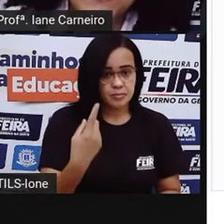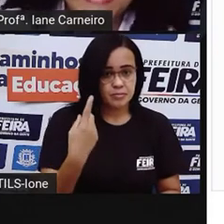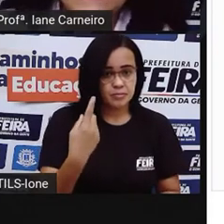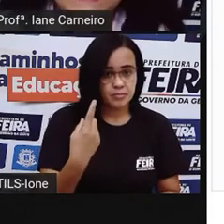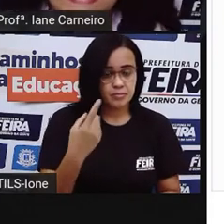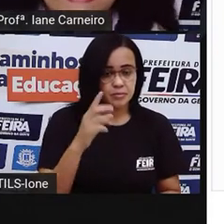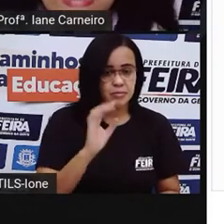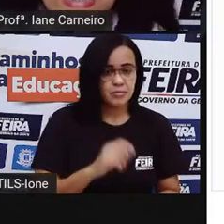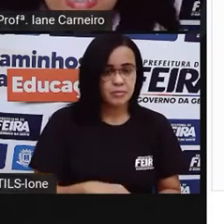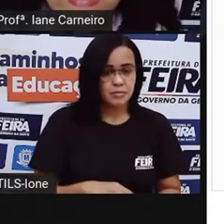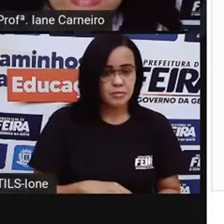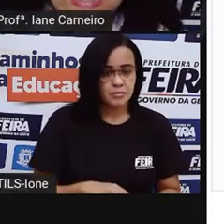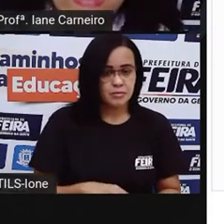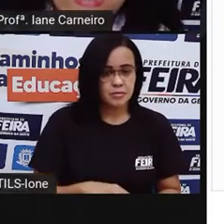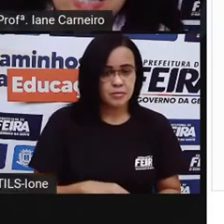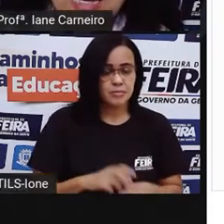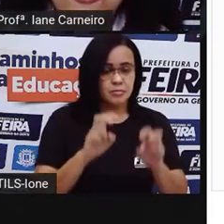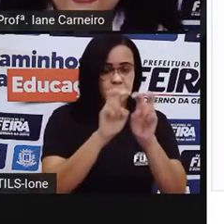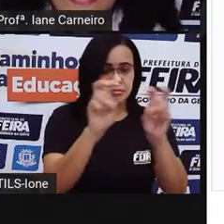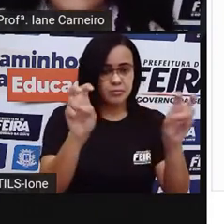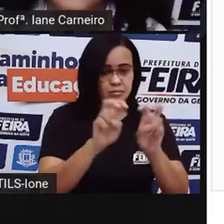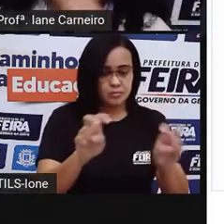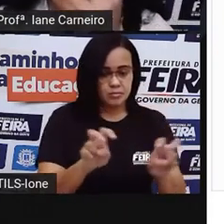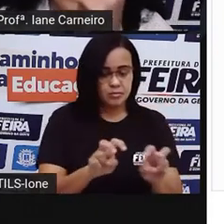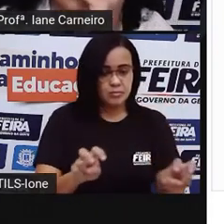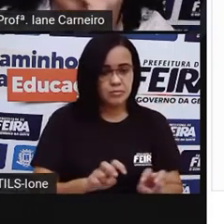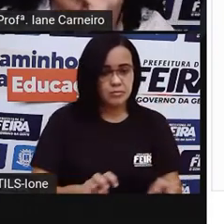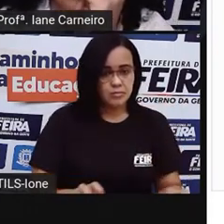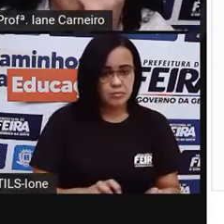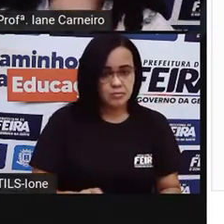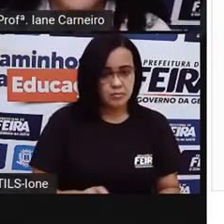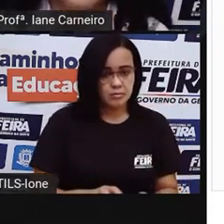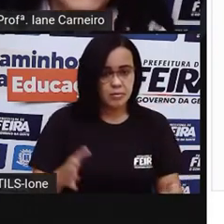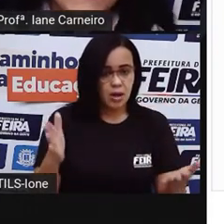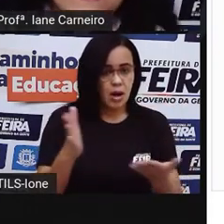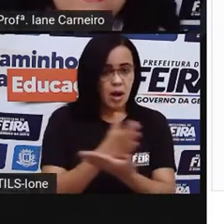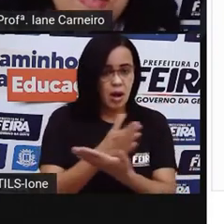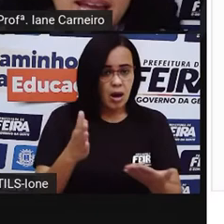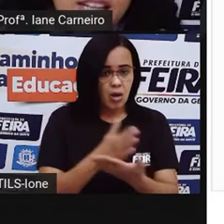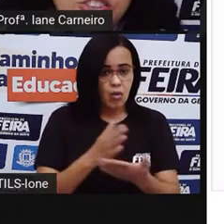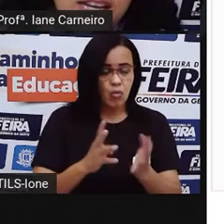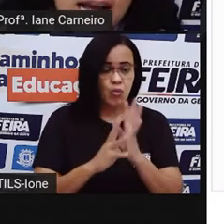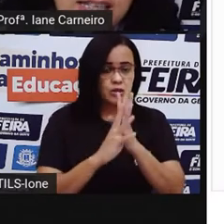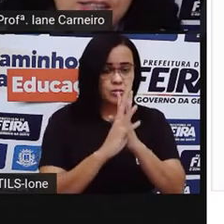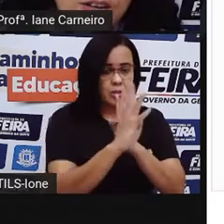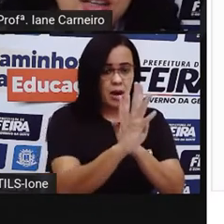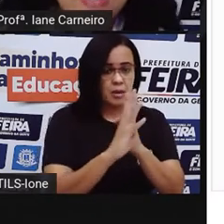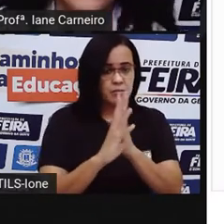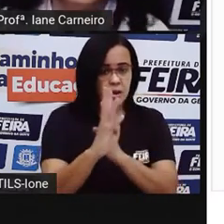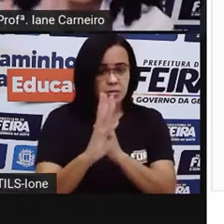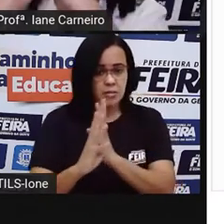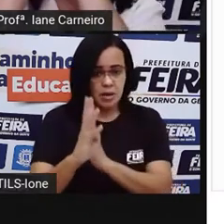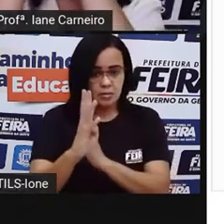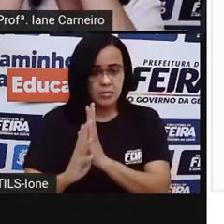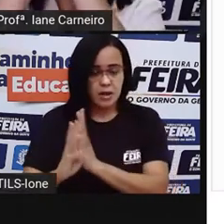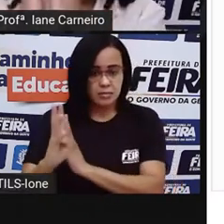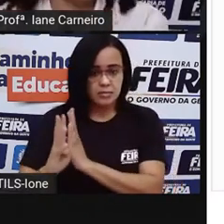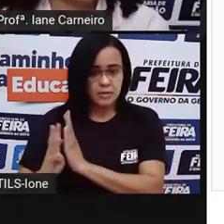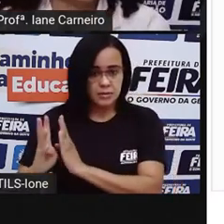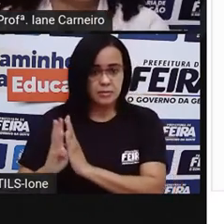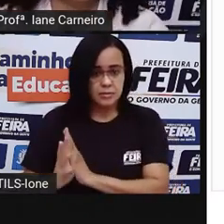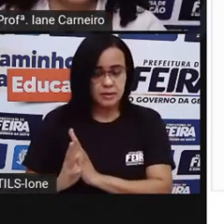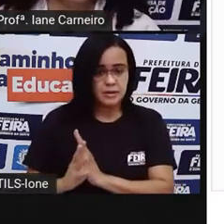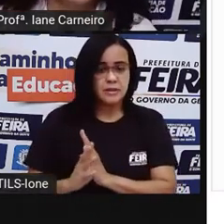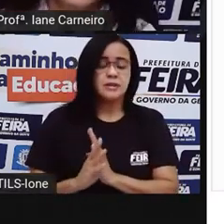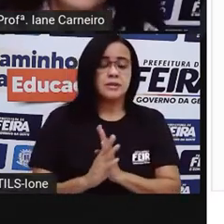viu, né? Que tem salas de aula que se organizam em fileiras verticais, ó. Que é assim, em